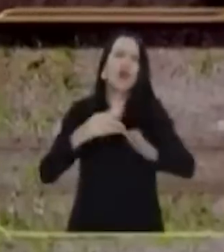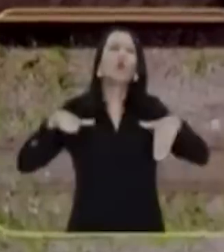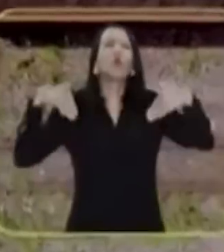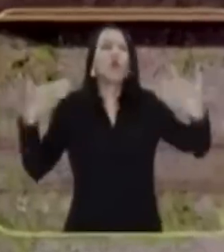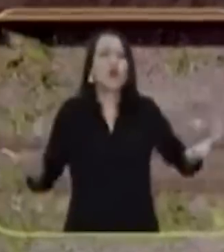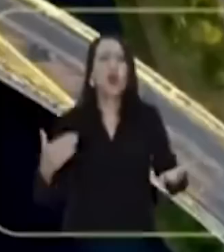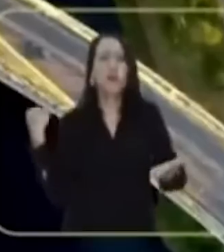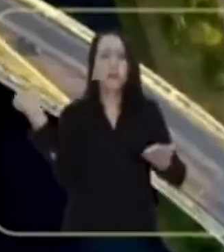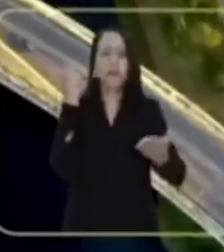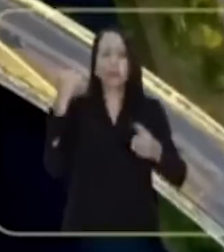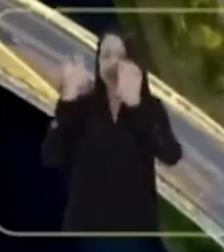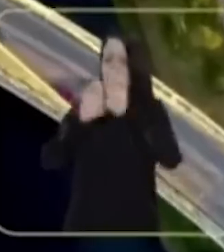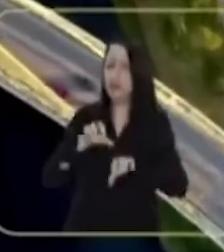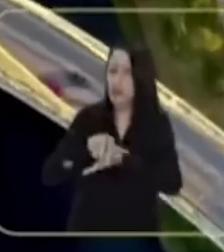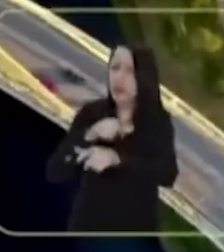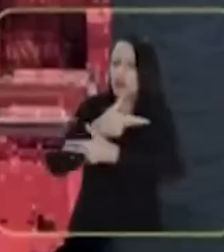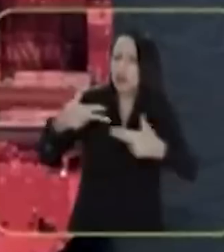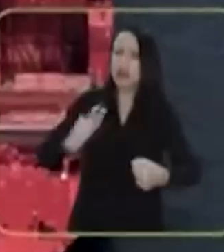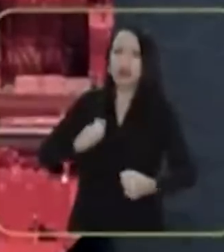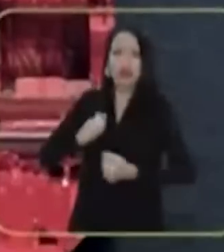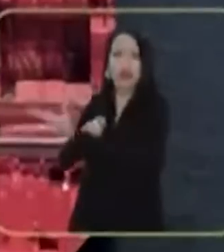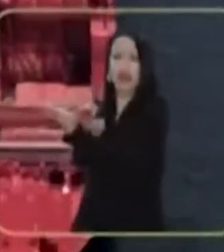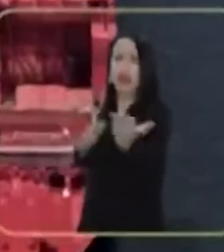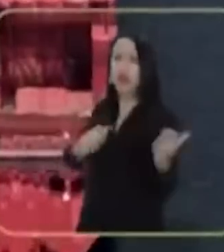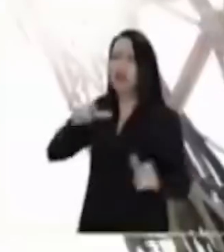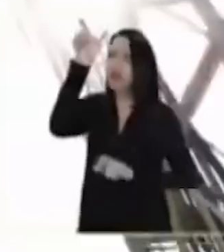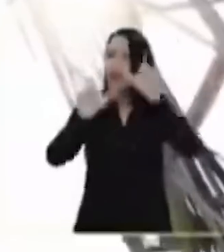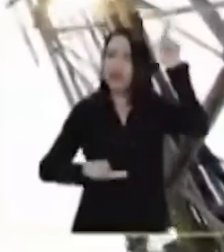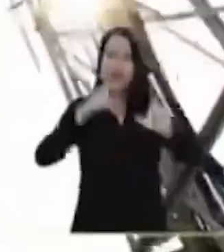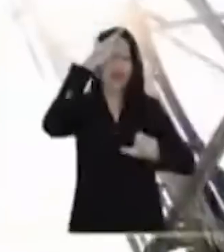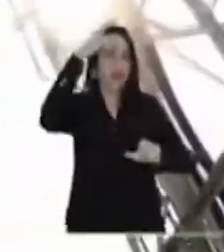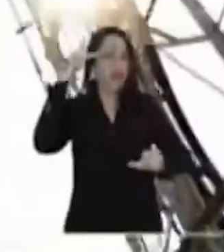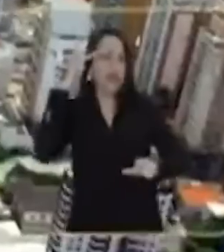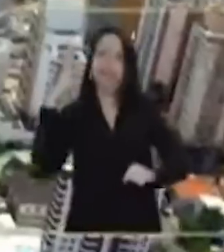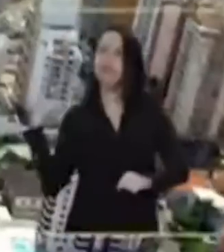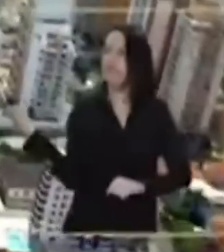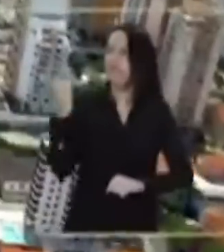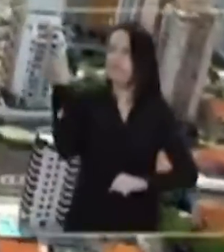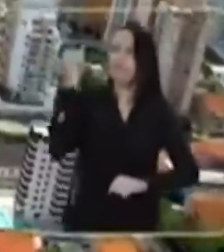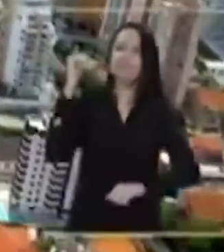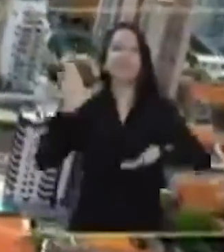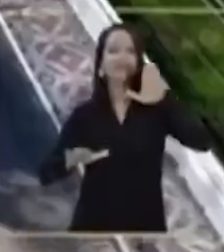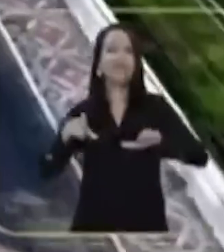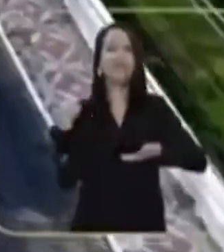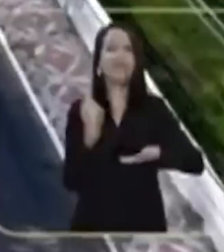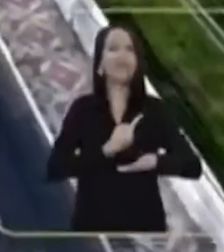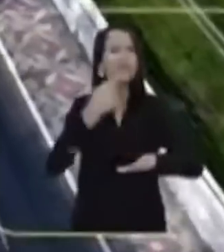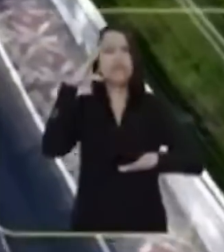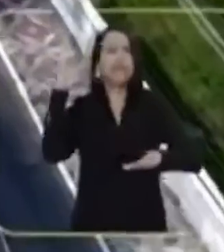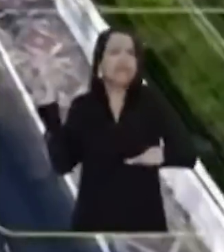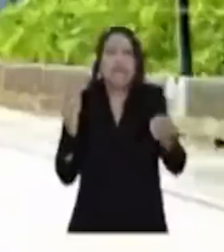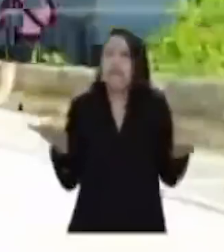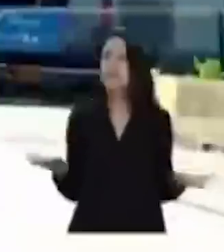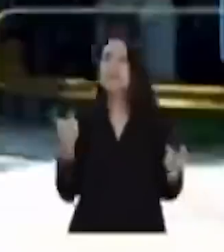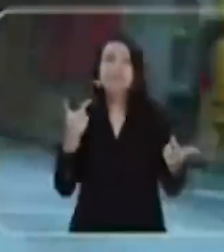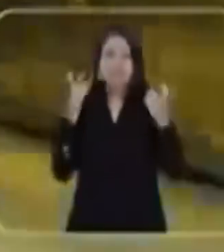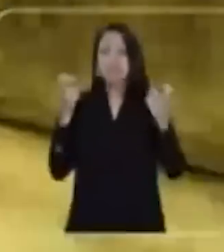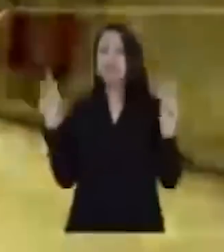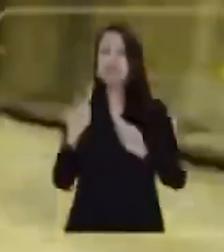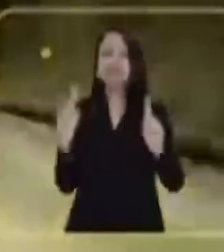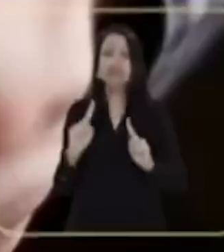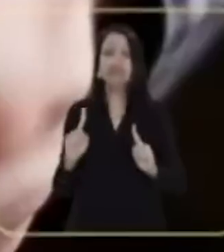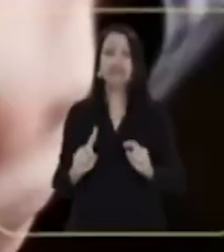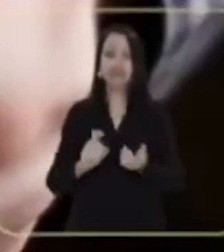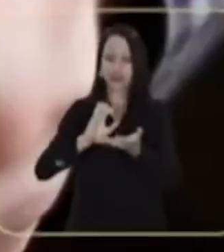perguntam qual a importância da infraestrutura na vida da gente. É tão importante que às vezes a gente nem se dá